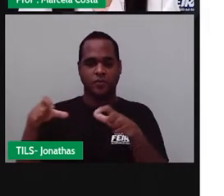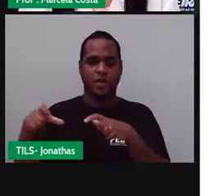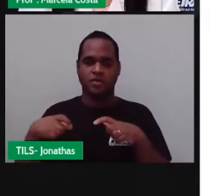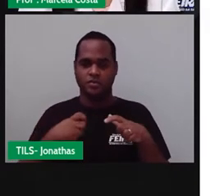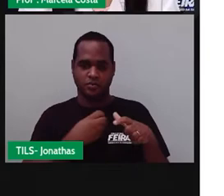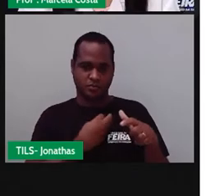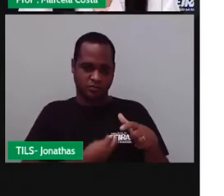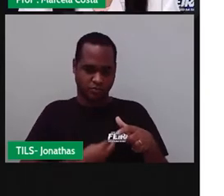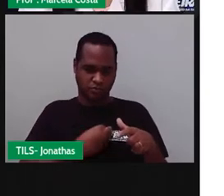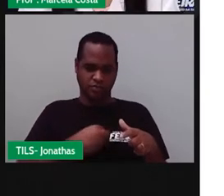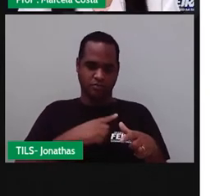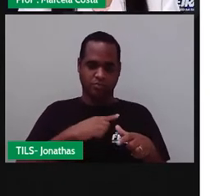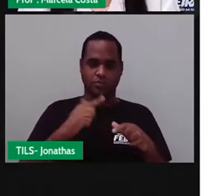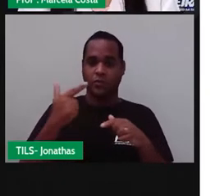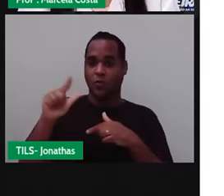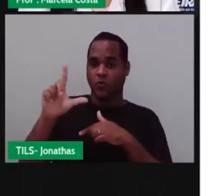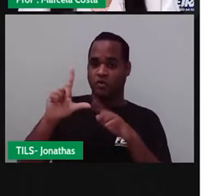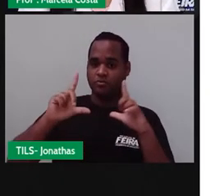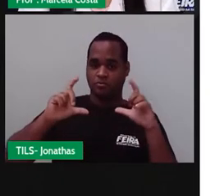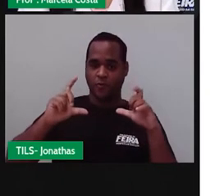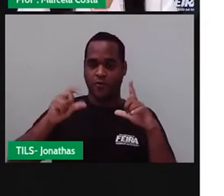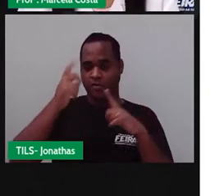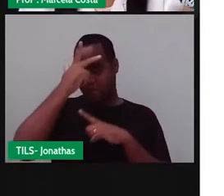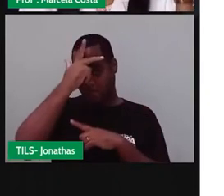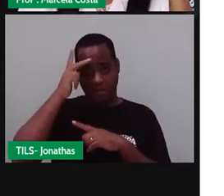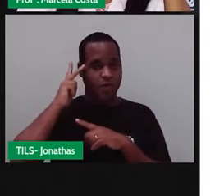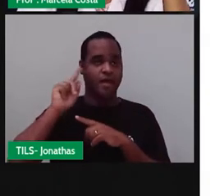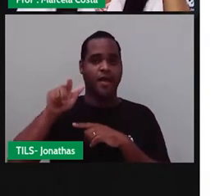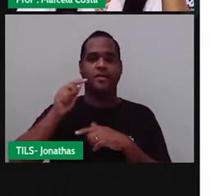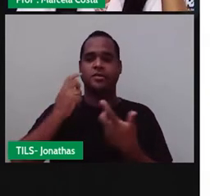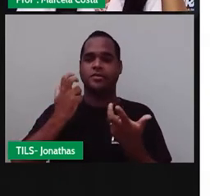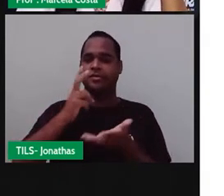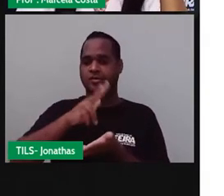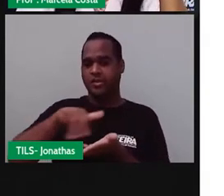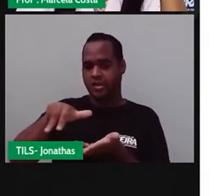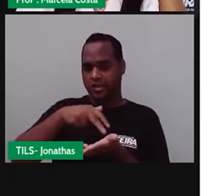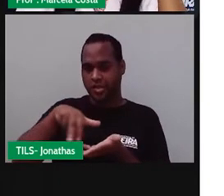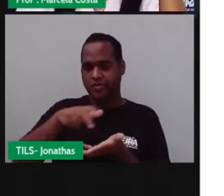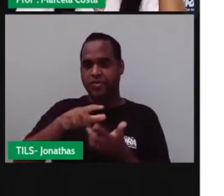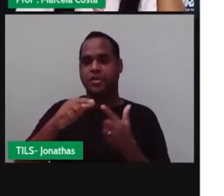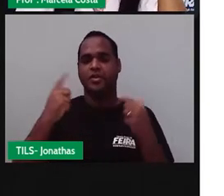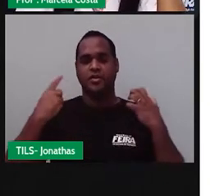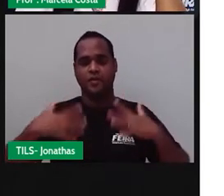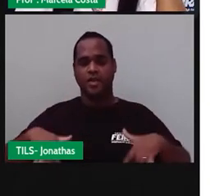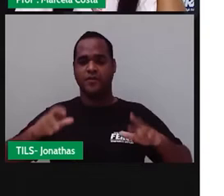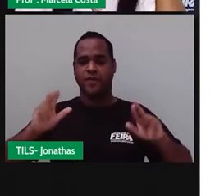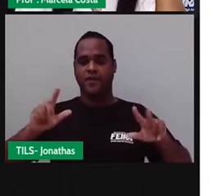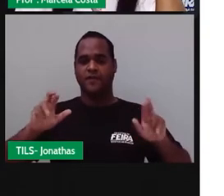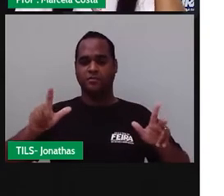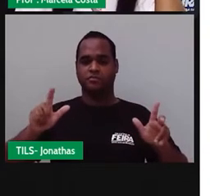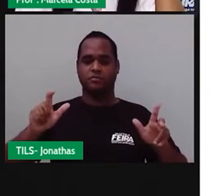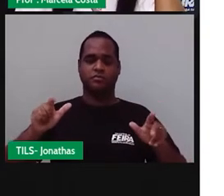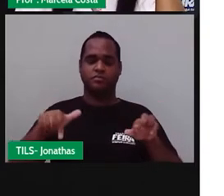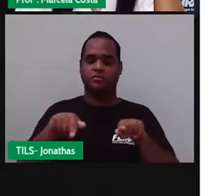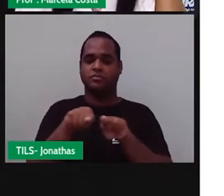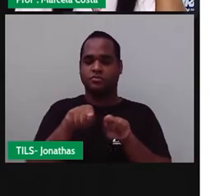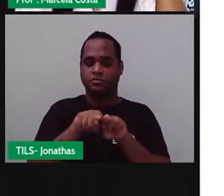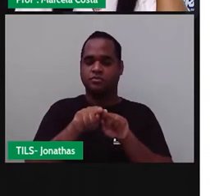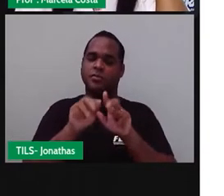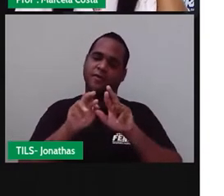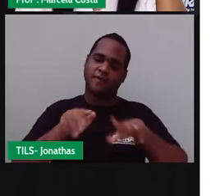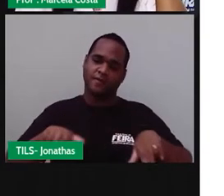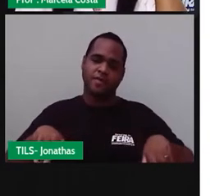uma outra imagem, né? As pessoas dançando com a vestimenta bem diferente, dançando aqui,